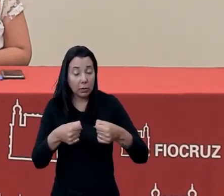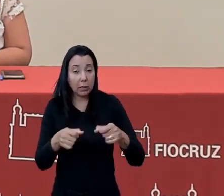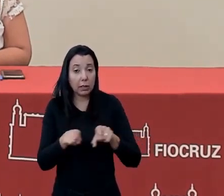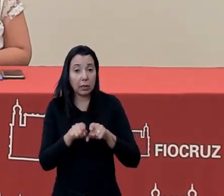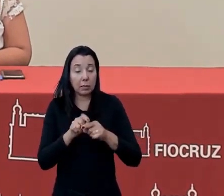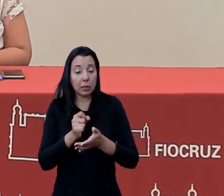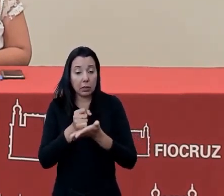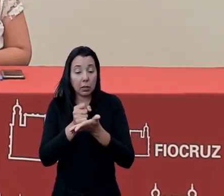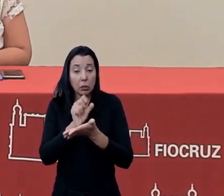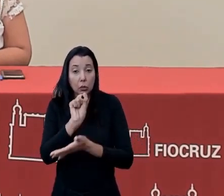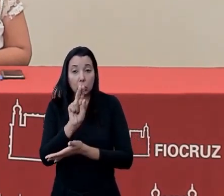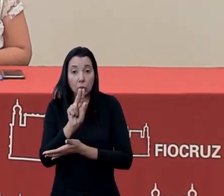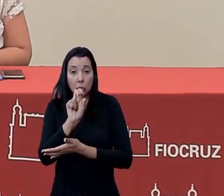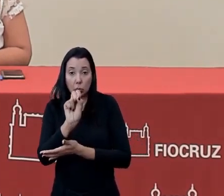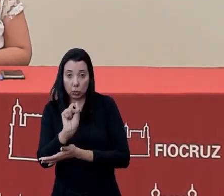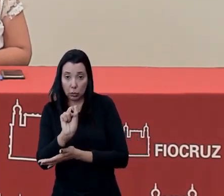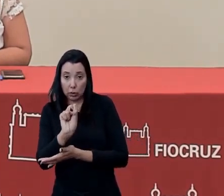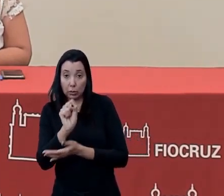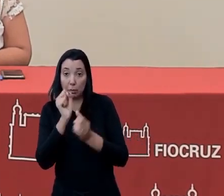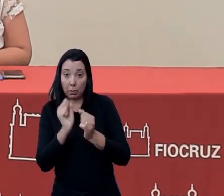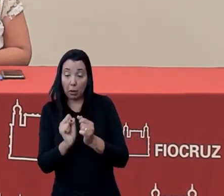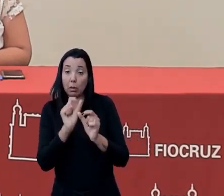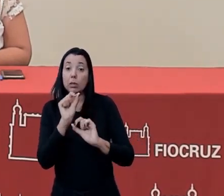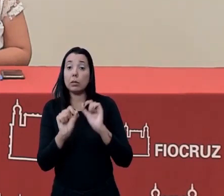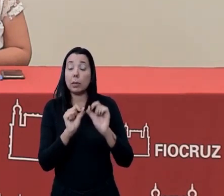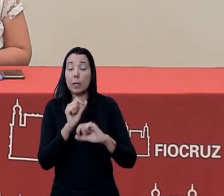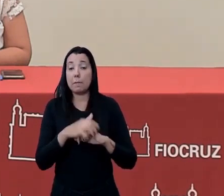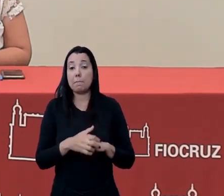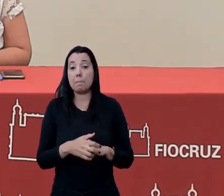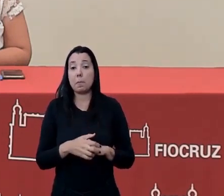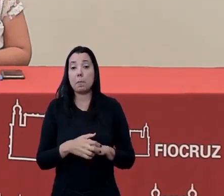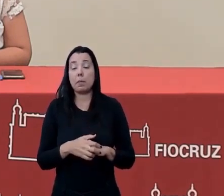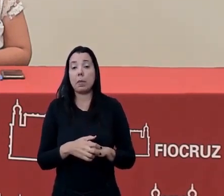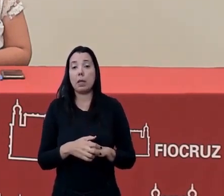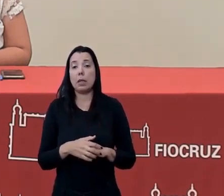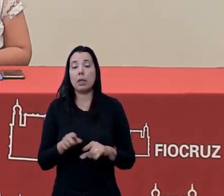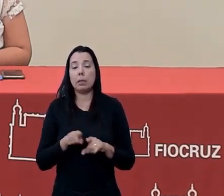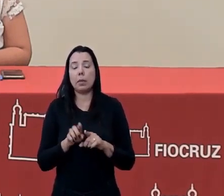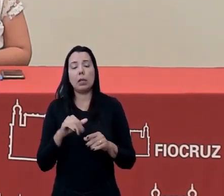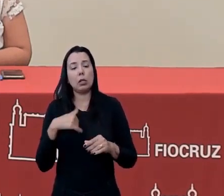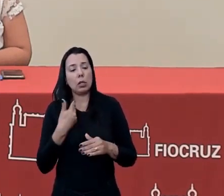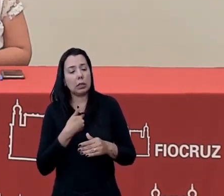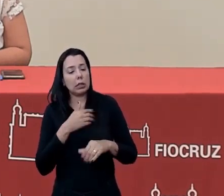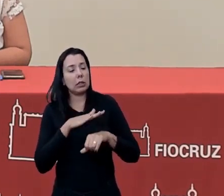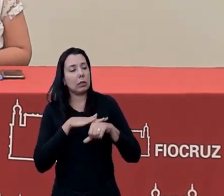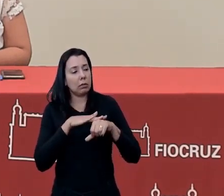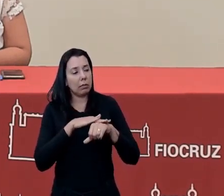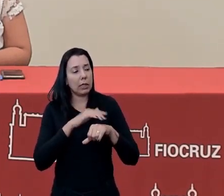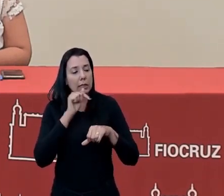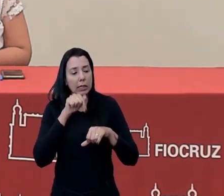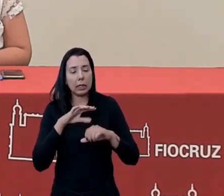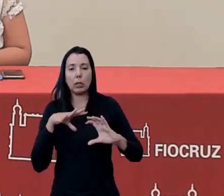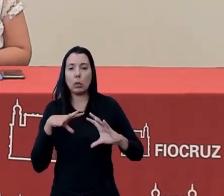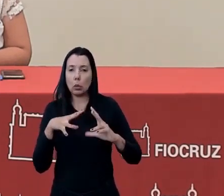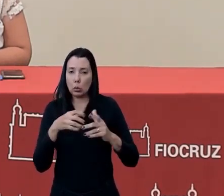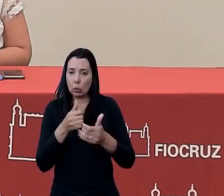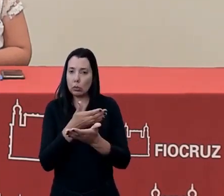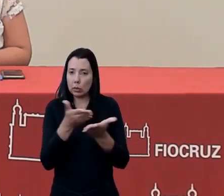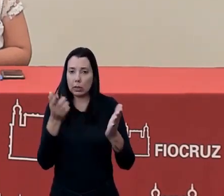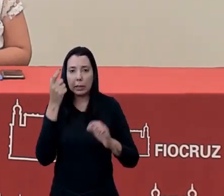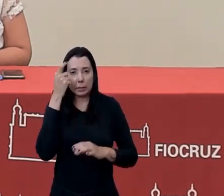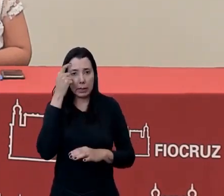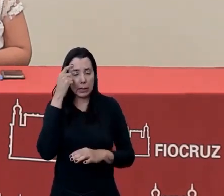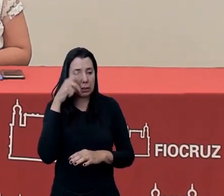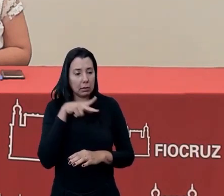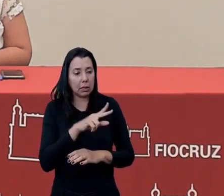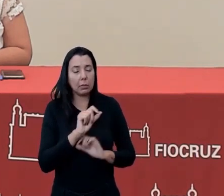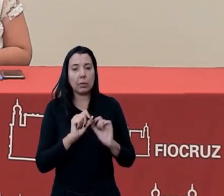Consolidação do SUS. Para que a gente possa enriquecer o nosso diálogo aqui com todos vocês, pensando